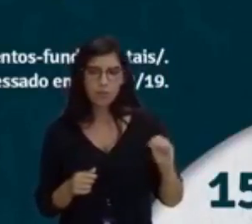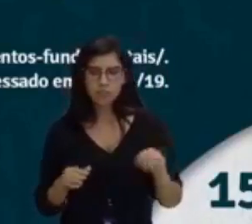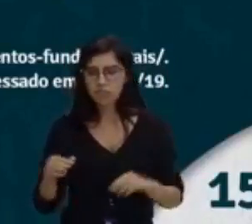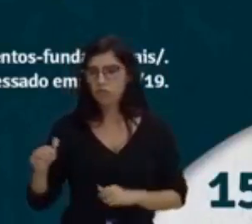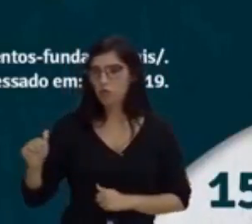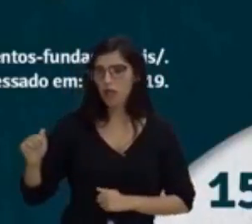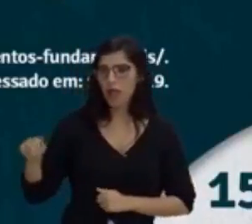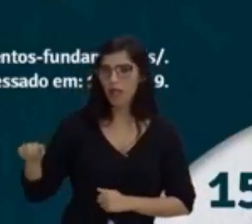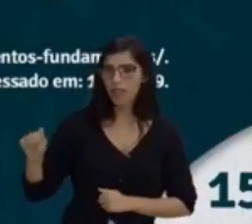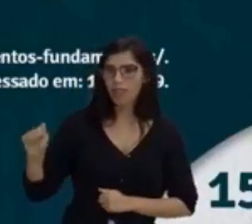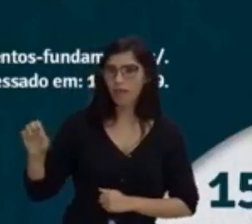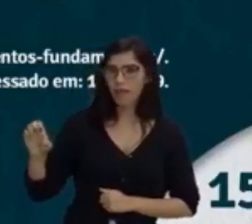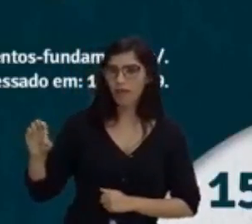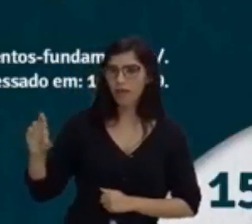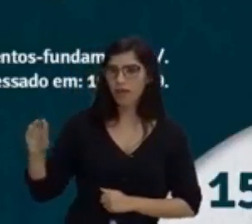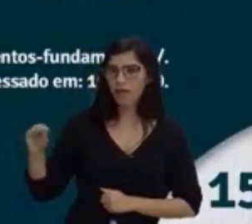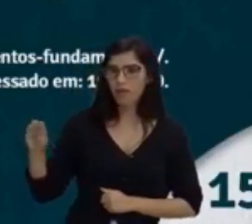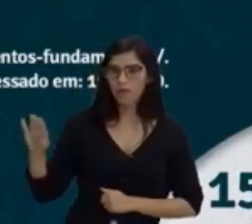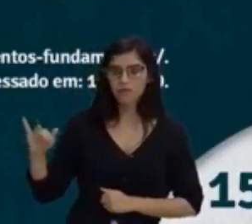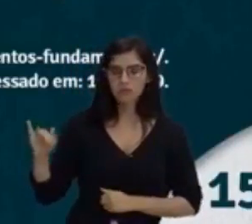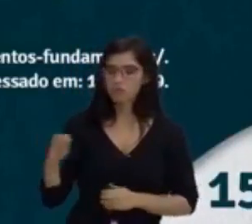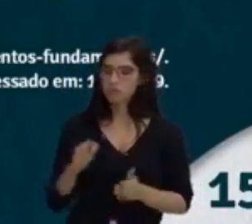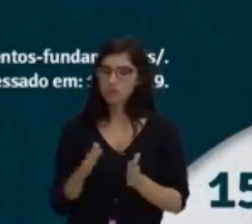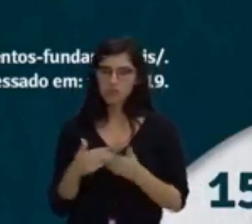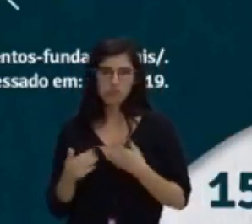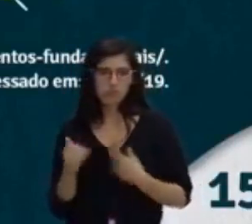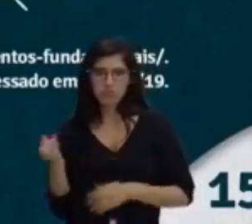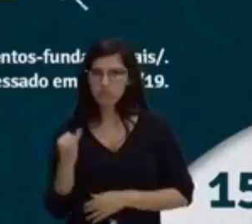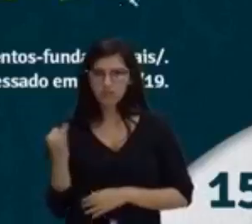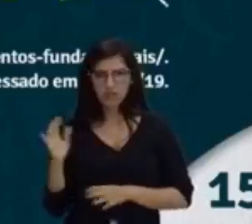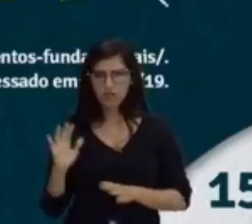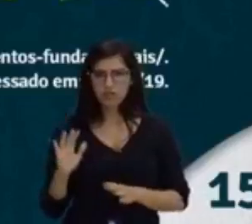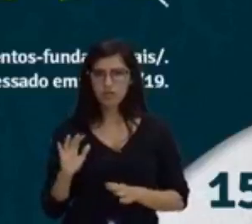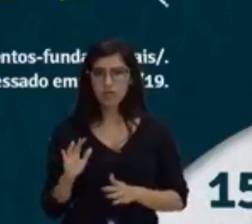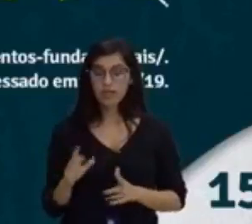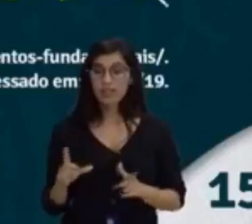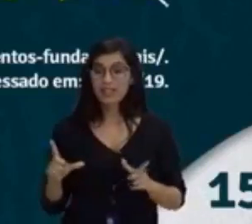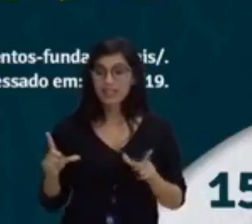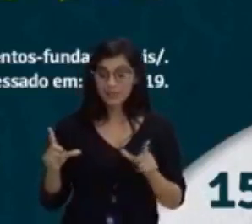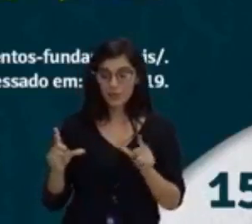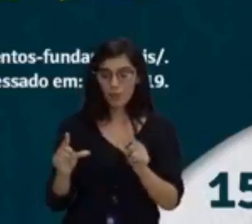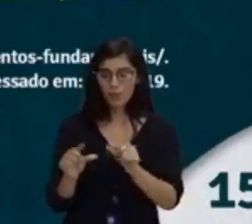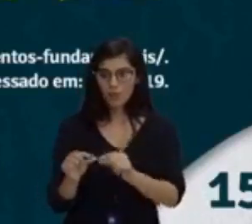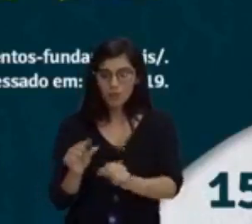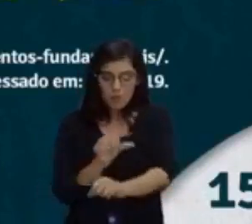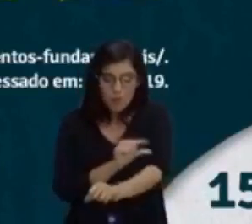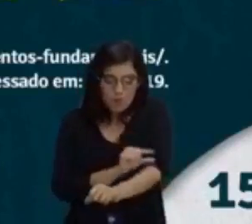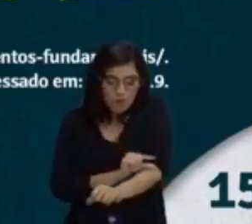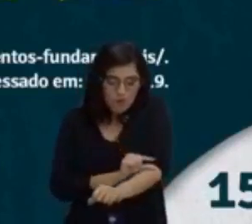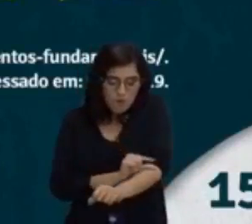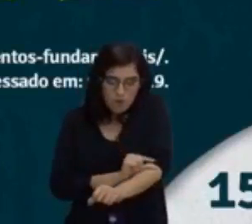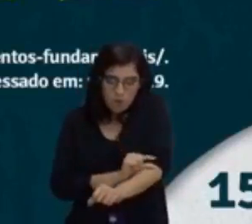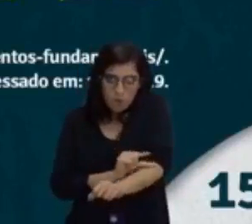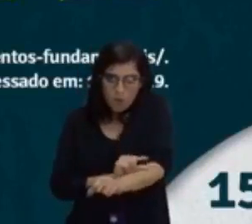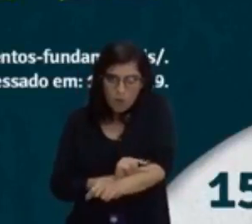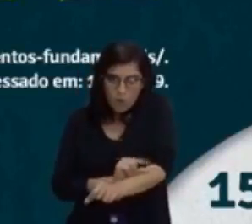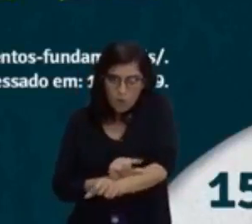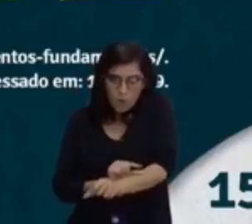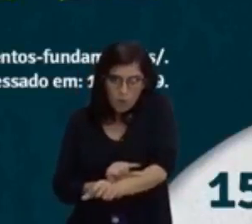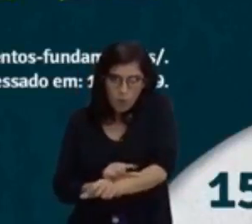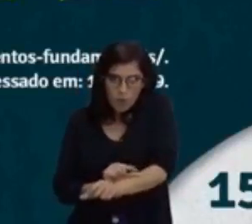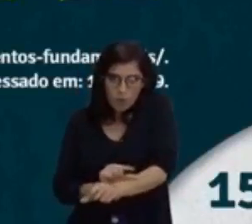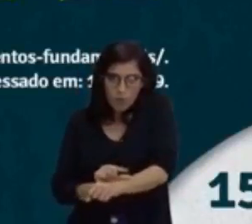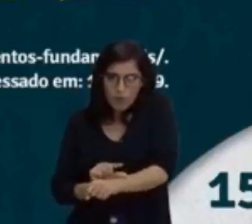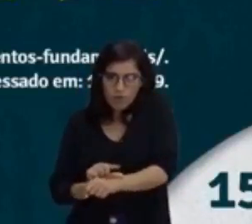reduzindo, olha só que interessante, reduzindo a gordura corporal. Tudo bem? A